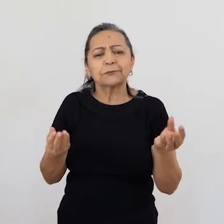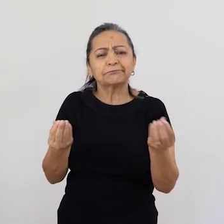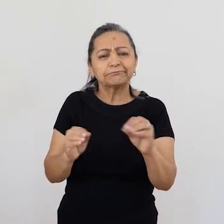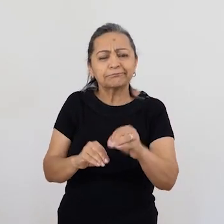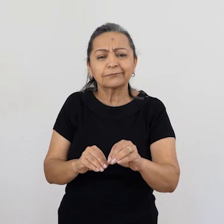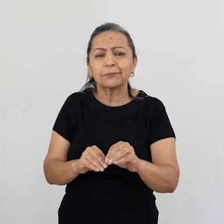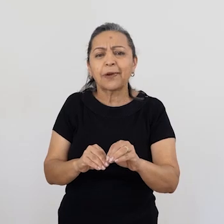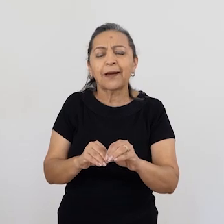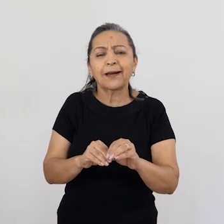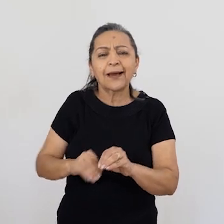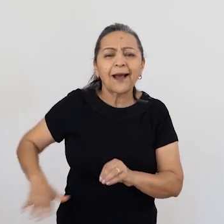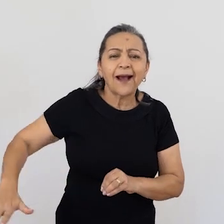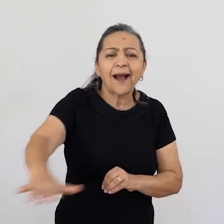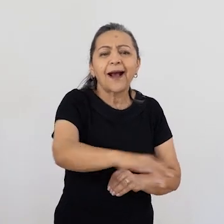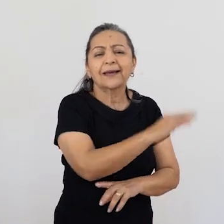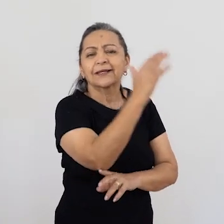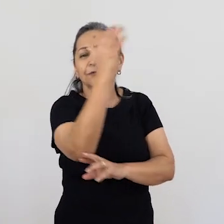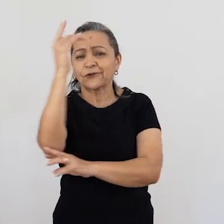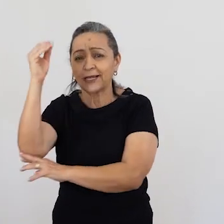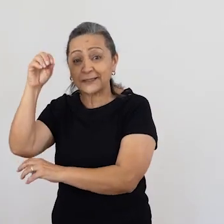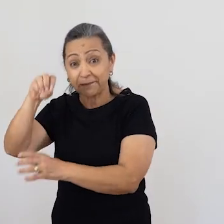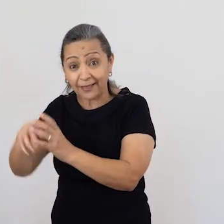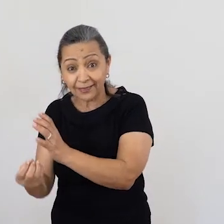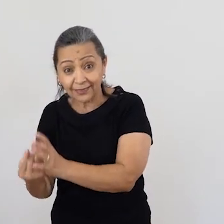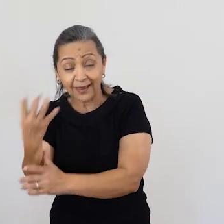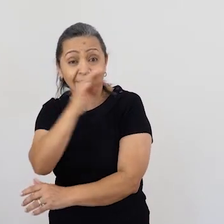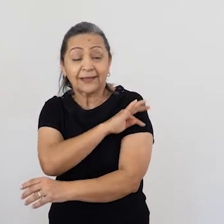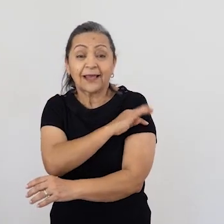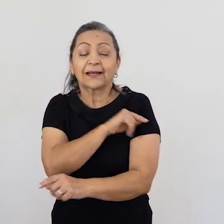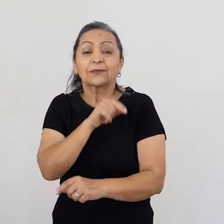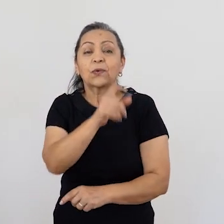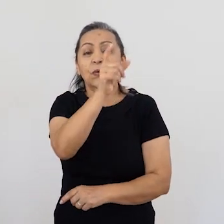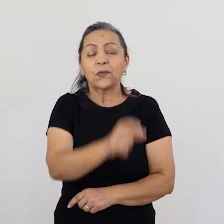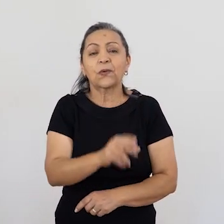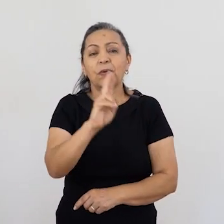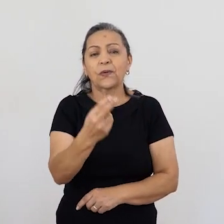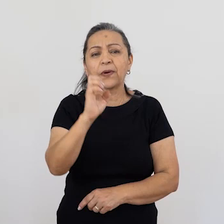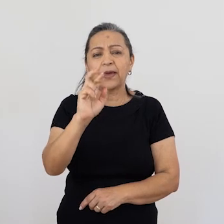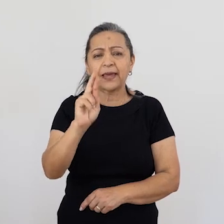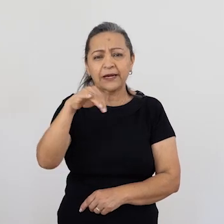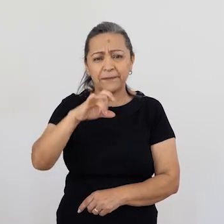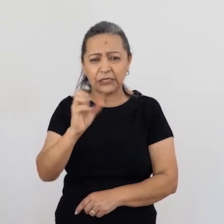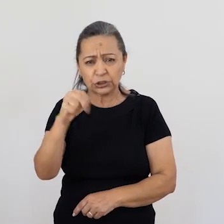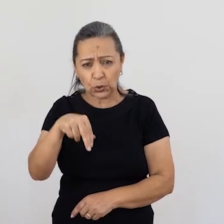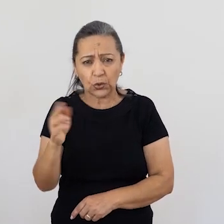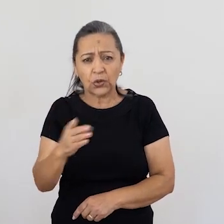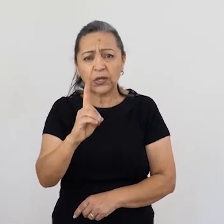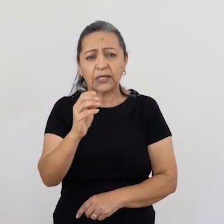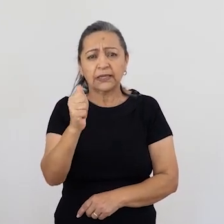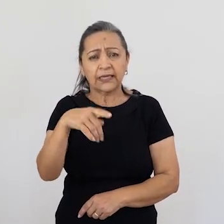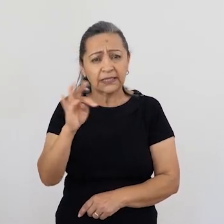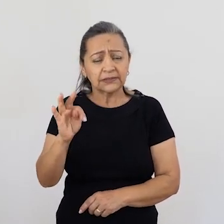lindo, que é um projeto de implementar uma agrofloresta com a técnica agroflorestal do Ernest Gutsch.